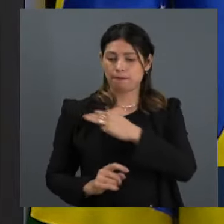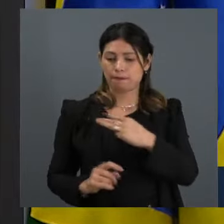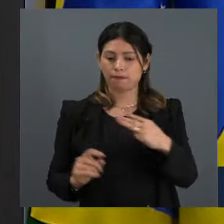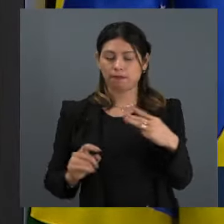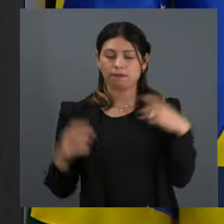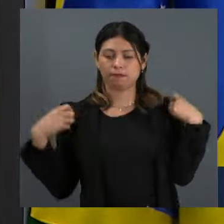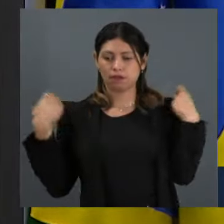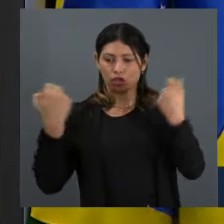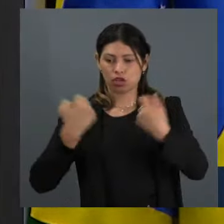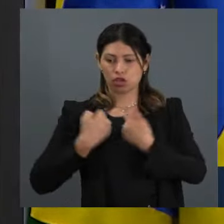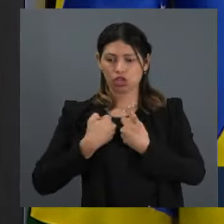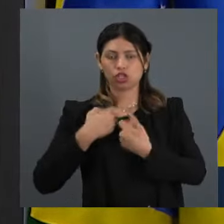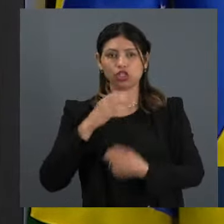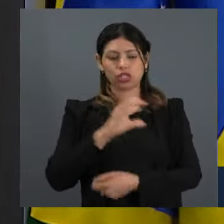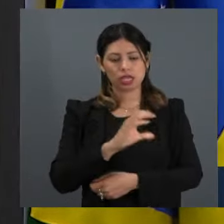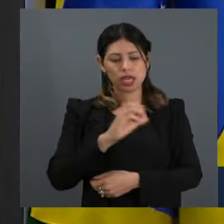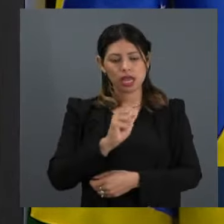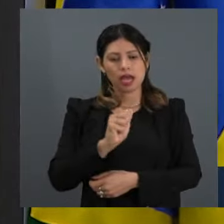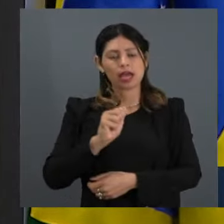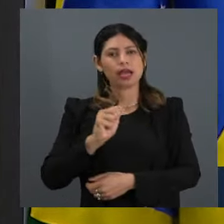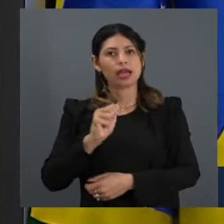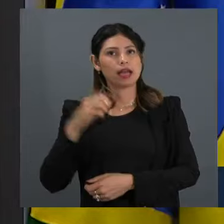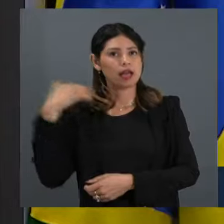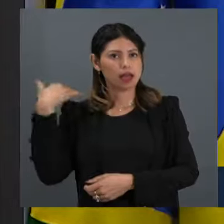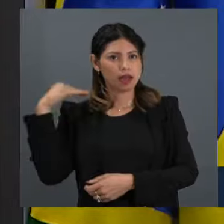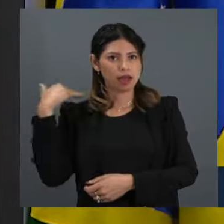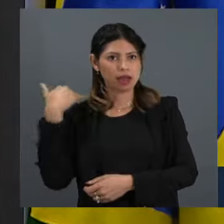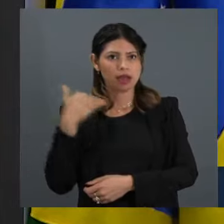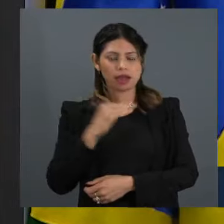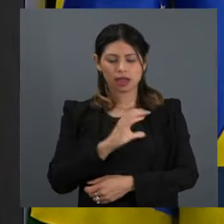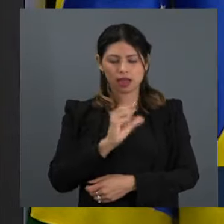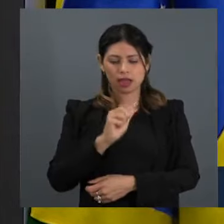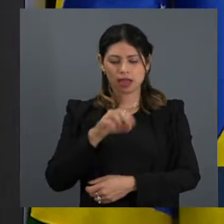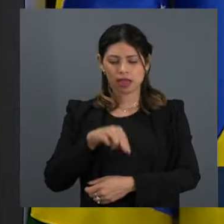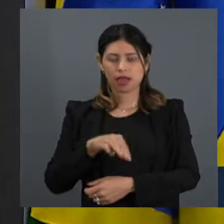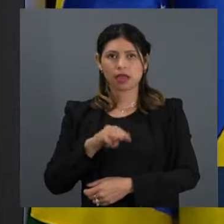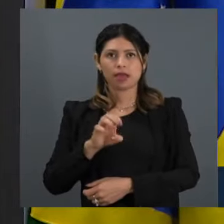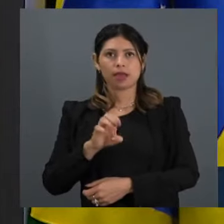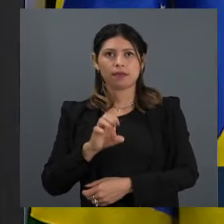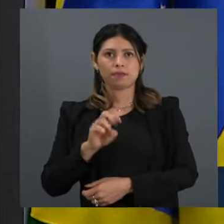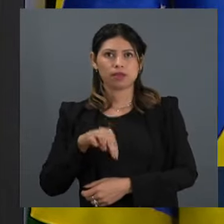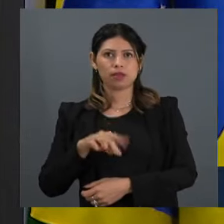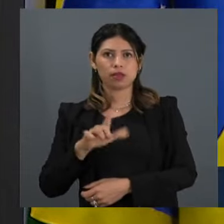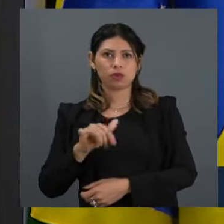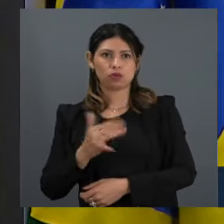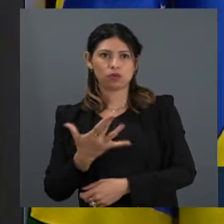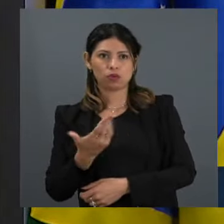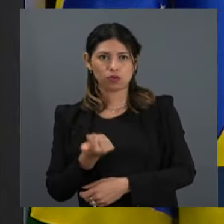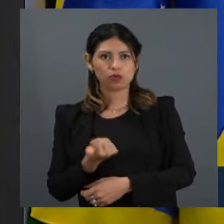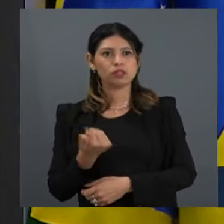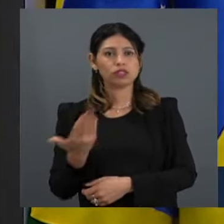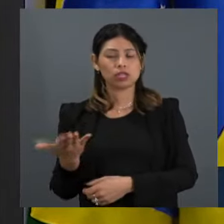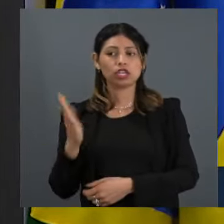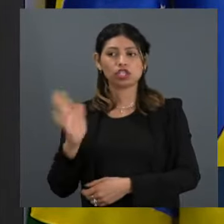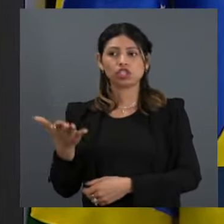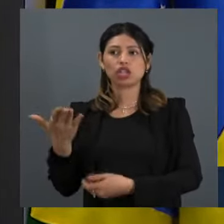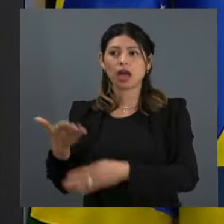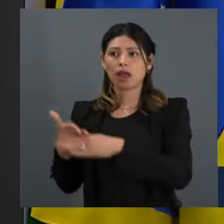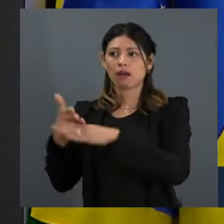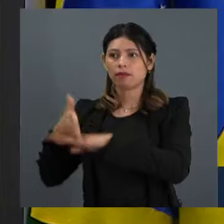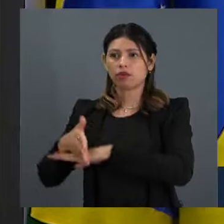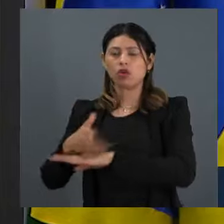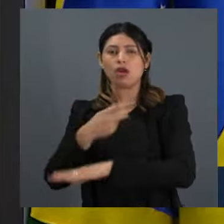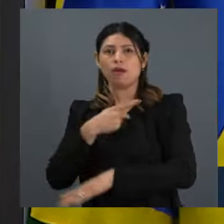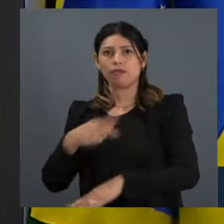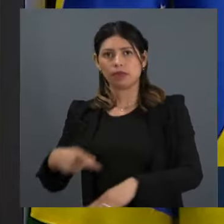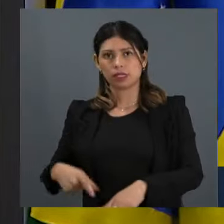Em primeiro lugar, desejo tudo de bom, que faça um trabalho com independência, que consiga